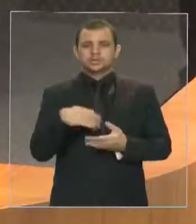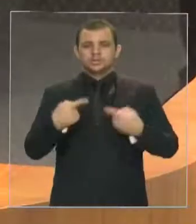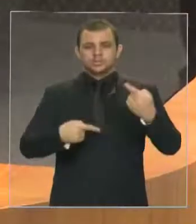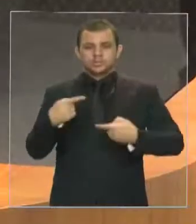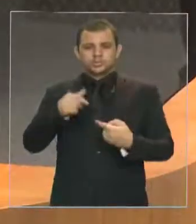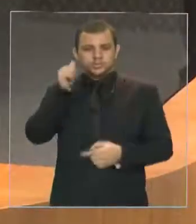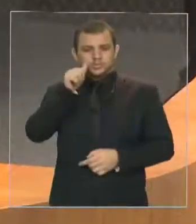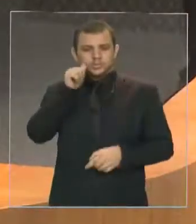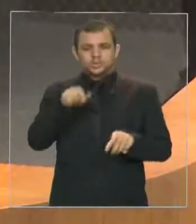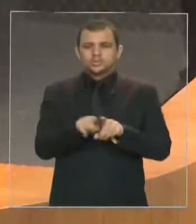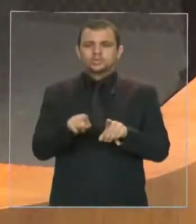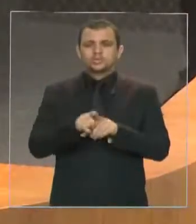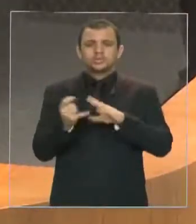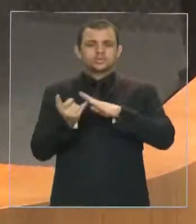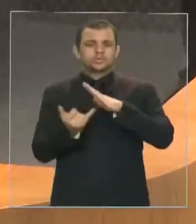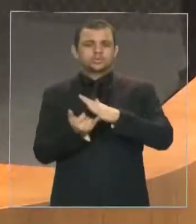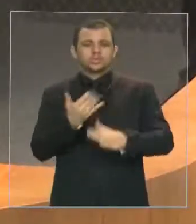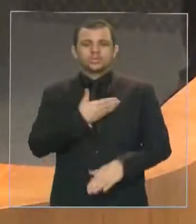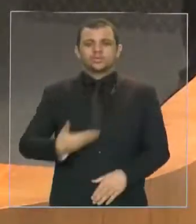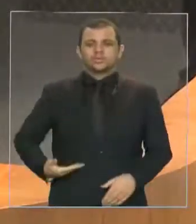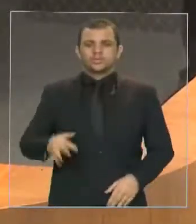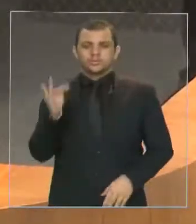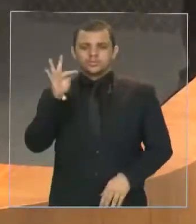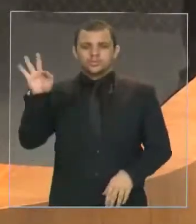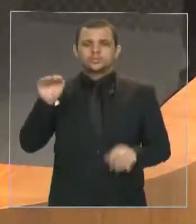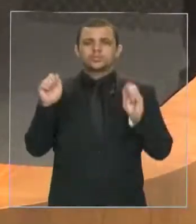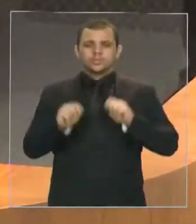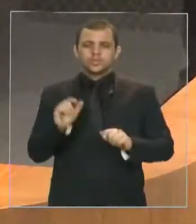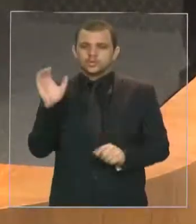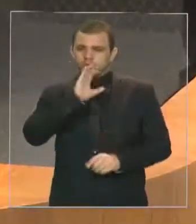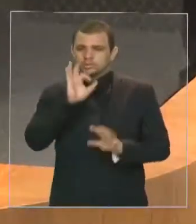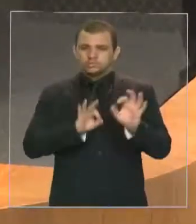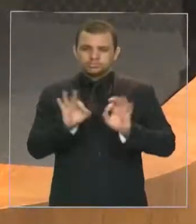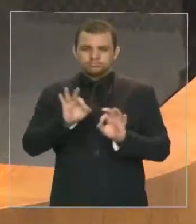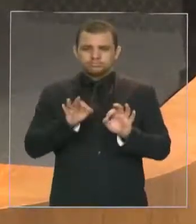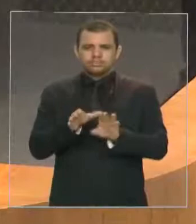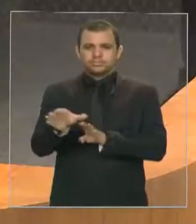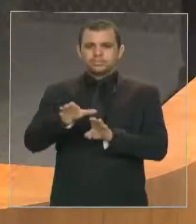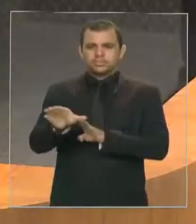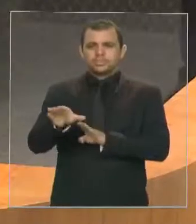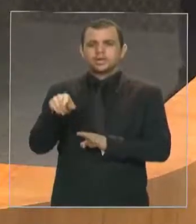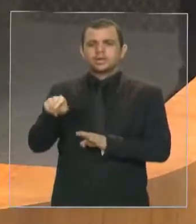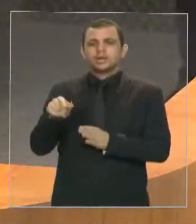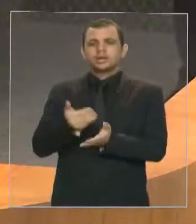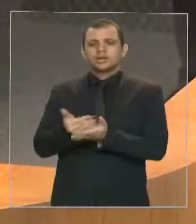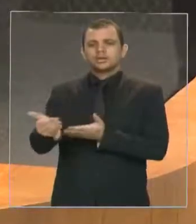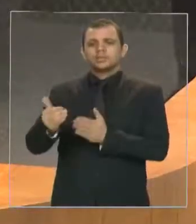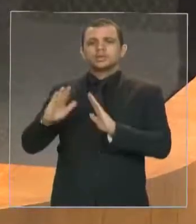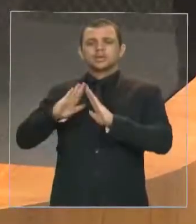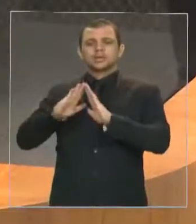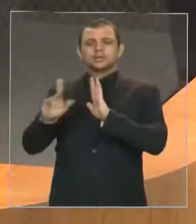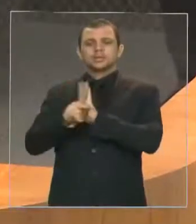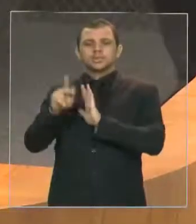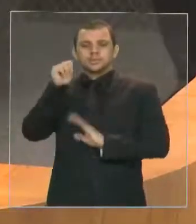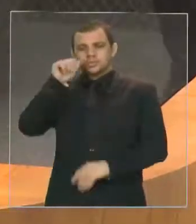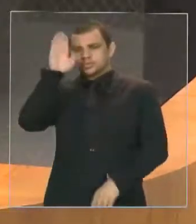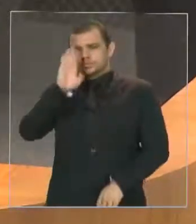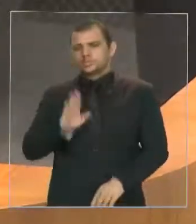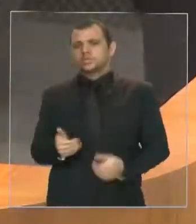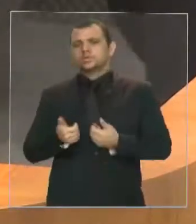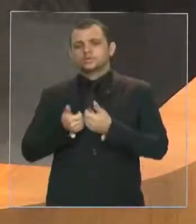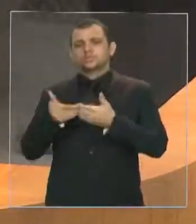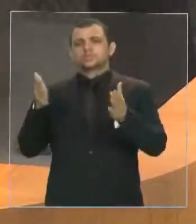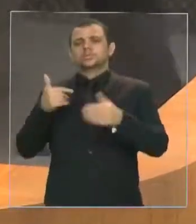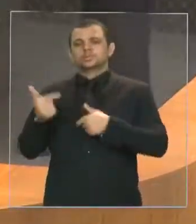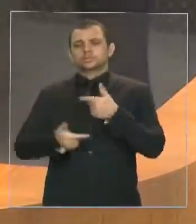Governo Federal, encamine os direcionamentos necessários para o efetivo funcionamento da Casa da Mulher Brasileira. Queremos